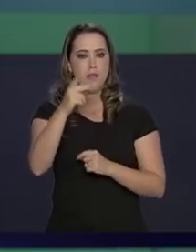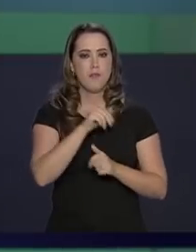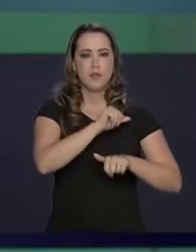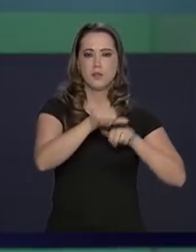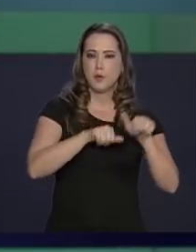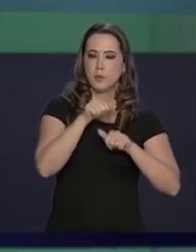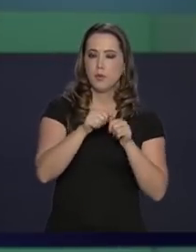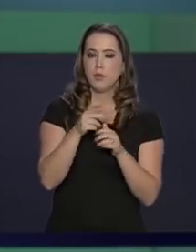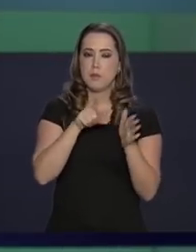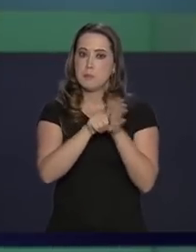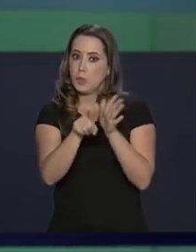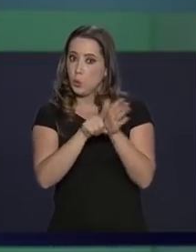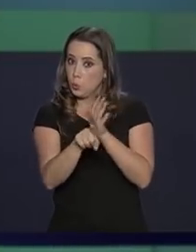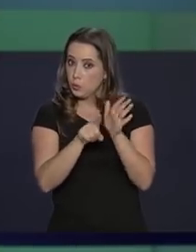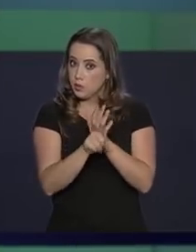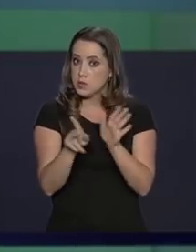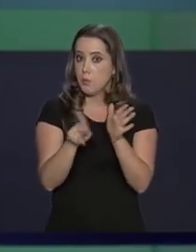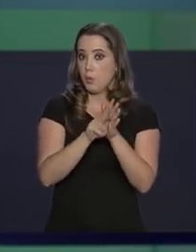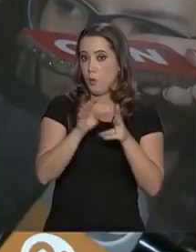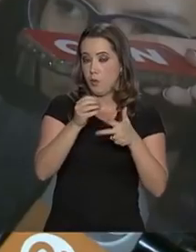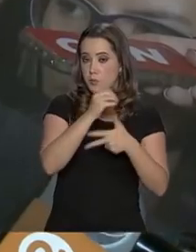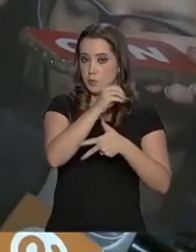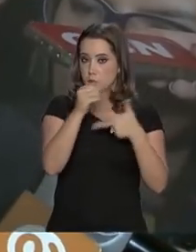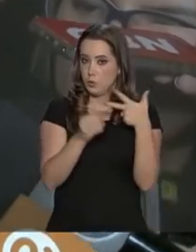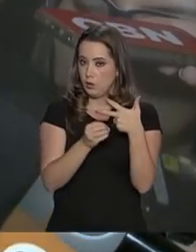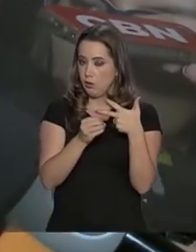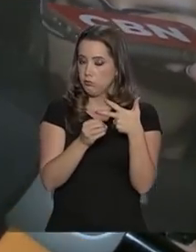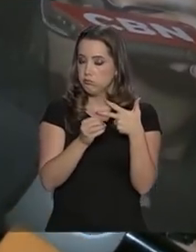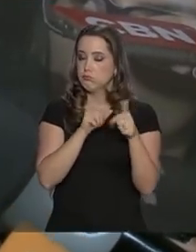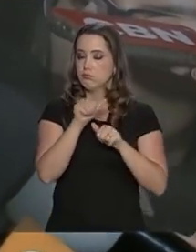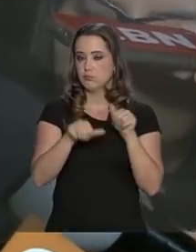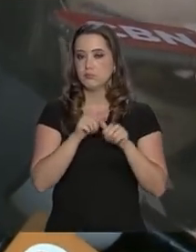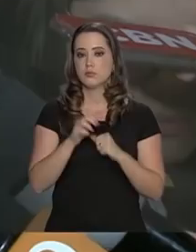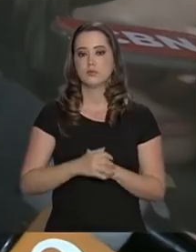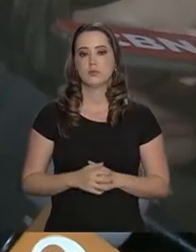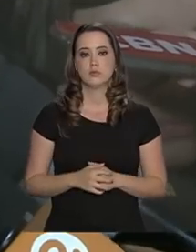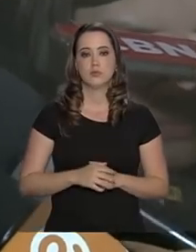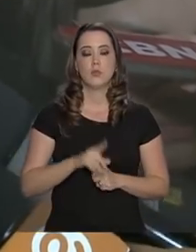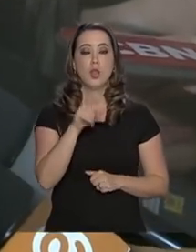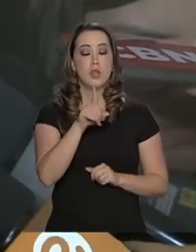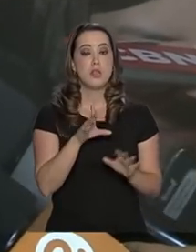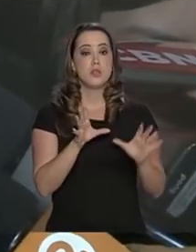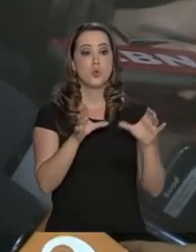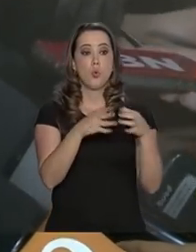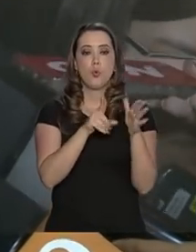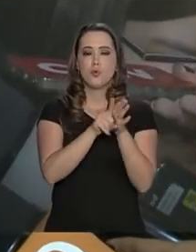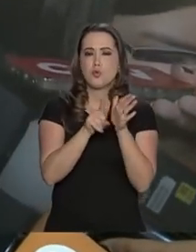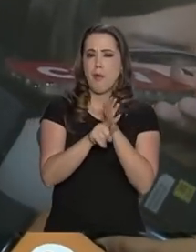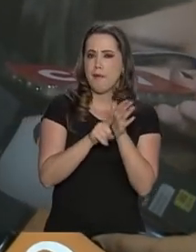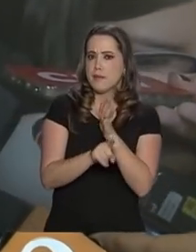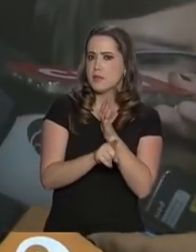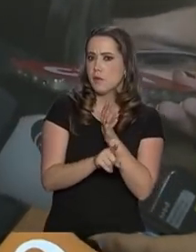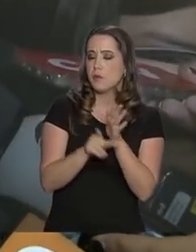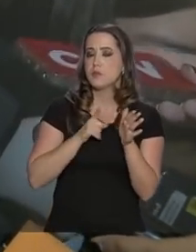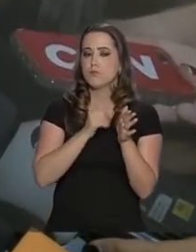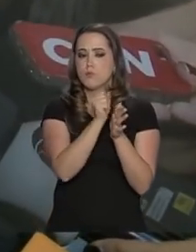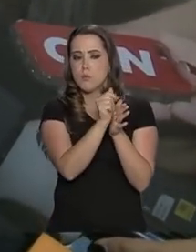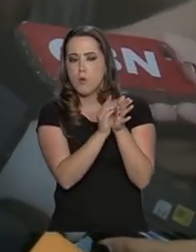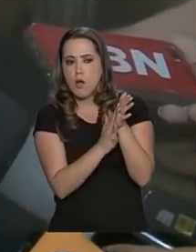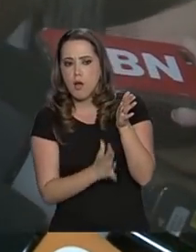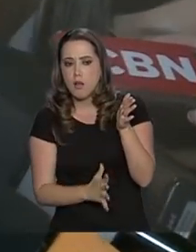uma reavaliação do Banco de Questões do Enem. Fazer com que esse Banco de Questões tenha uma